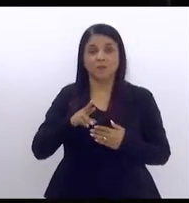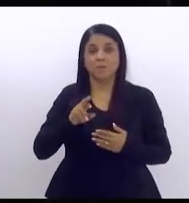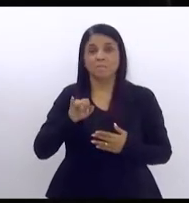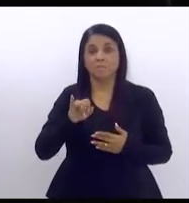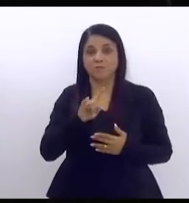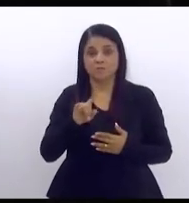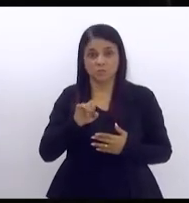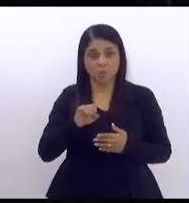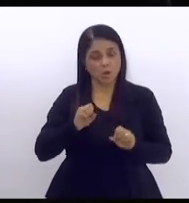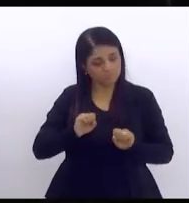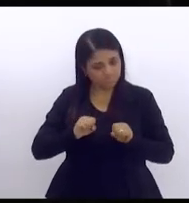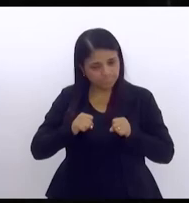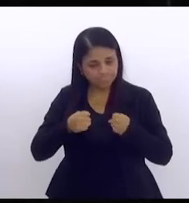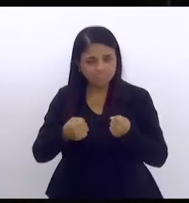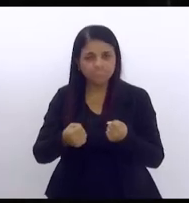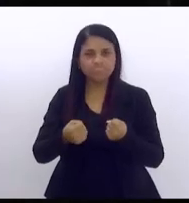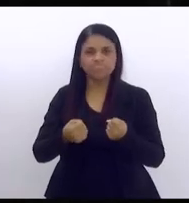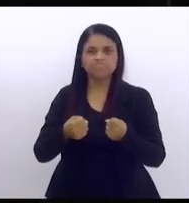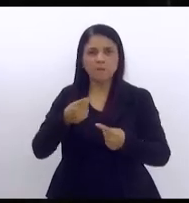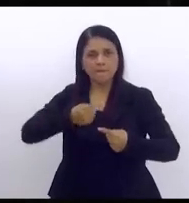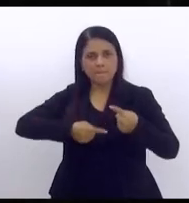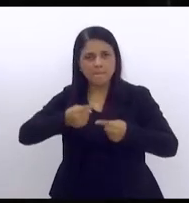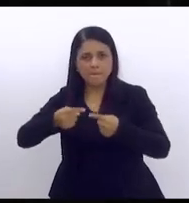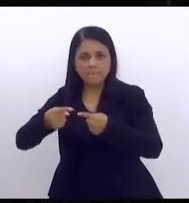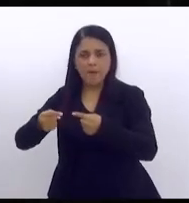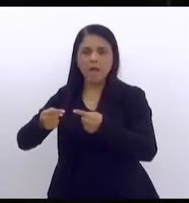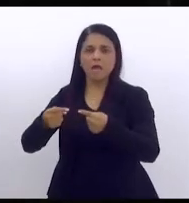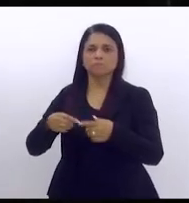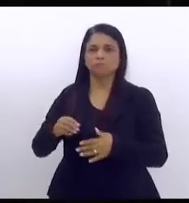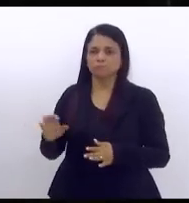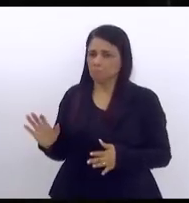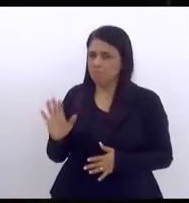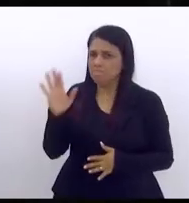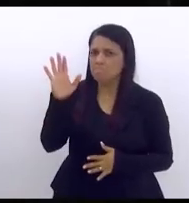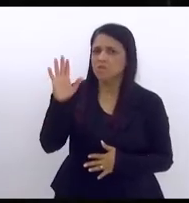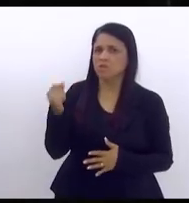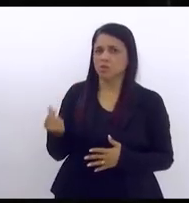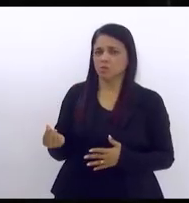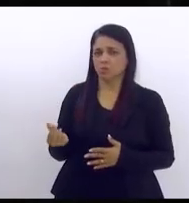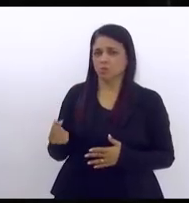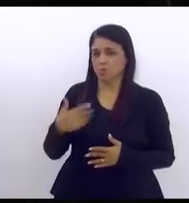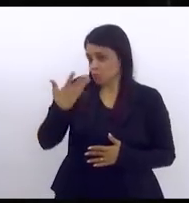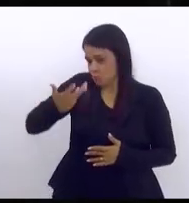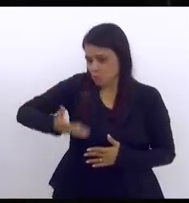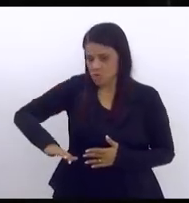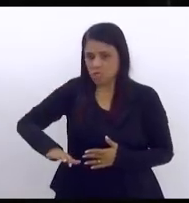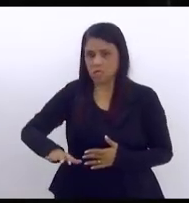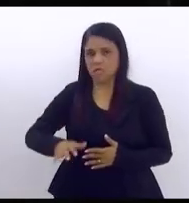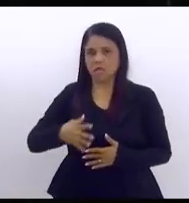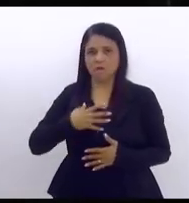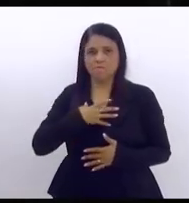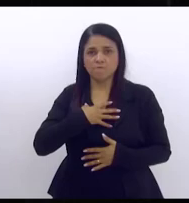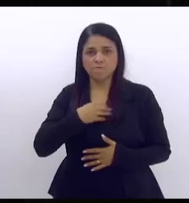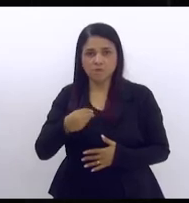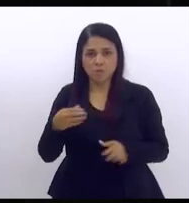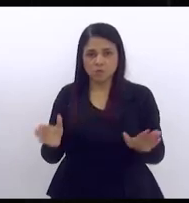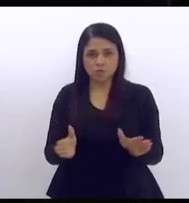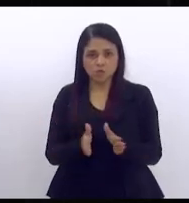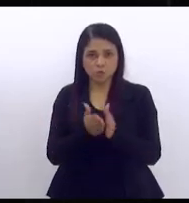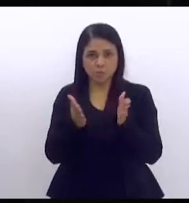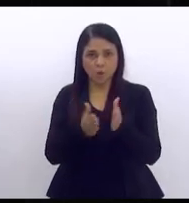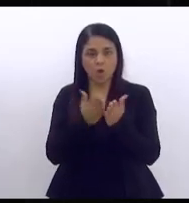com os poderosos com os ricos que não queria os filhos dos pobres